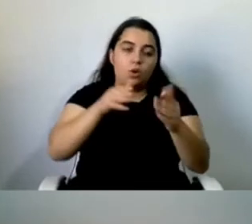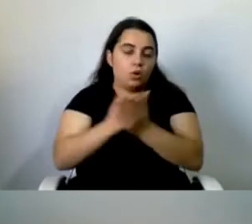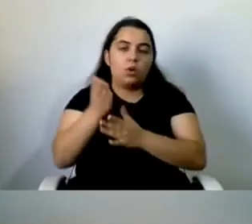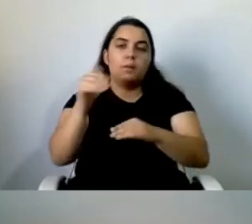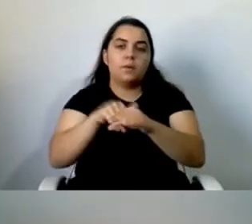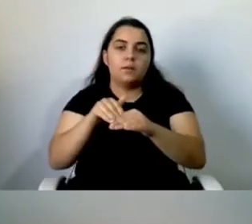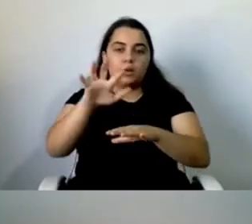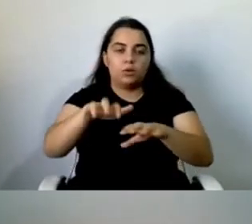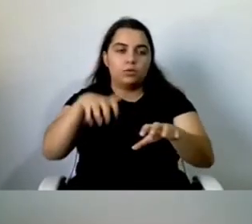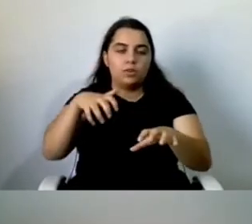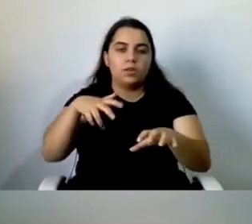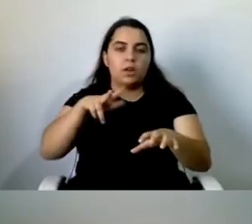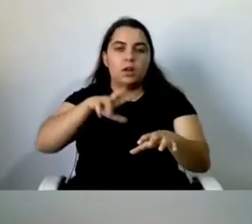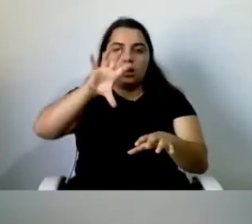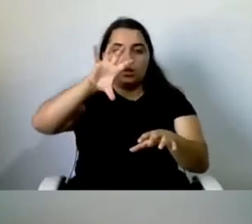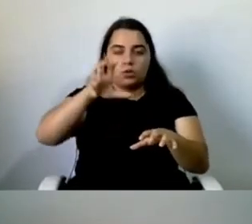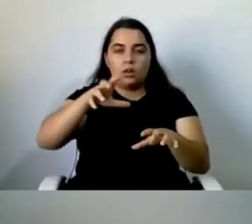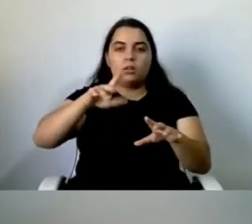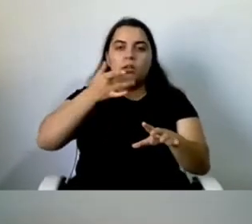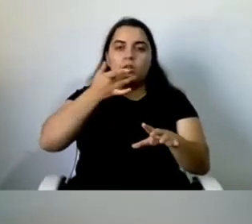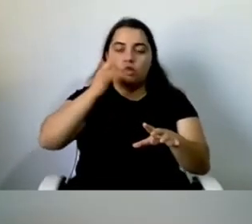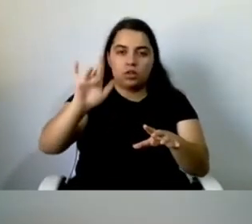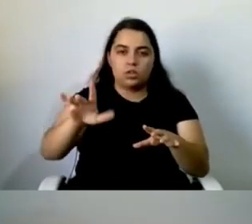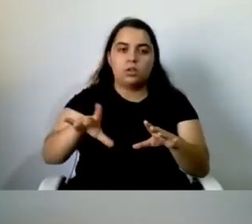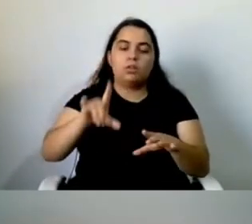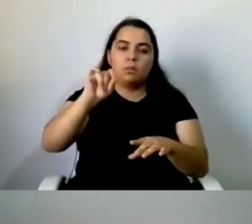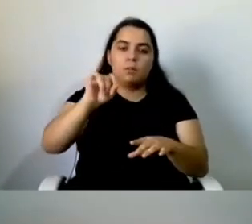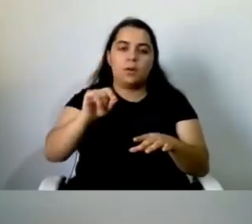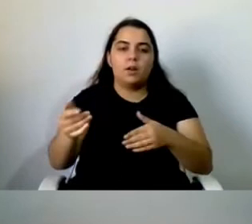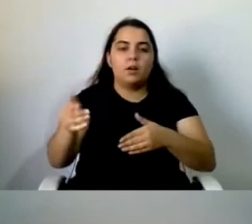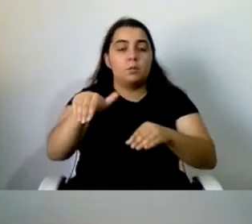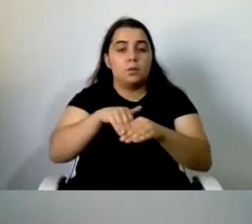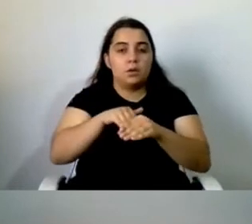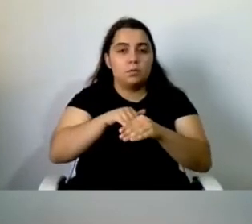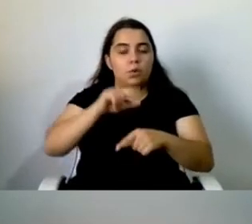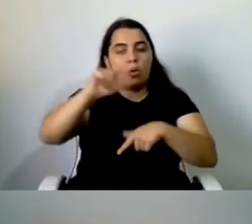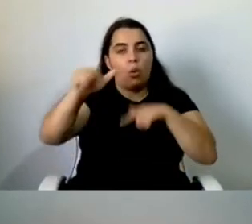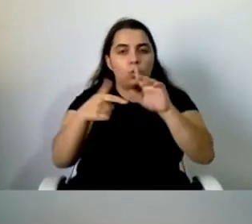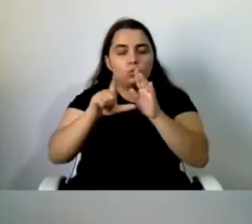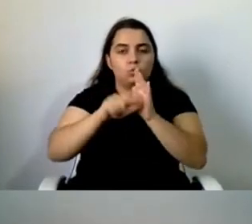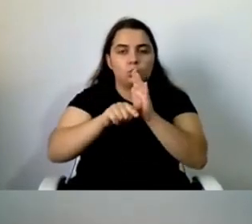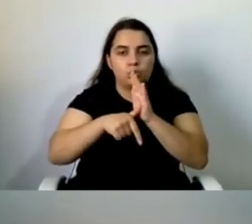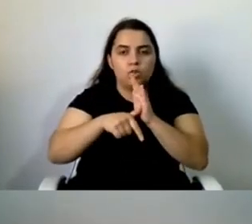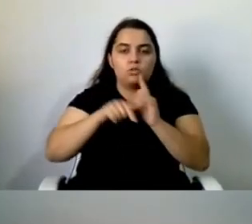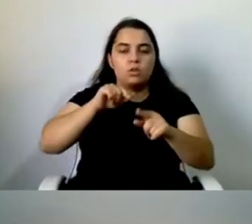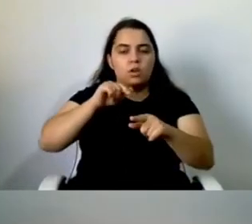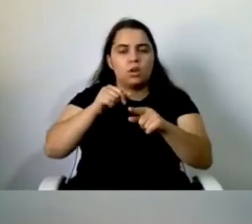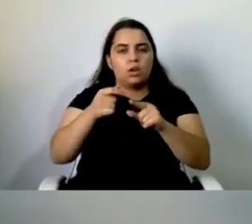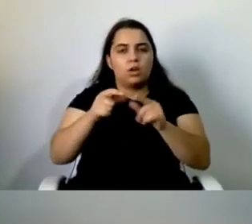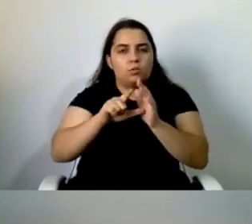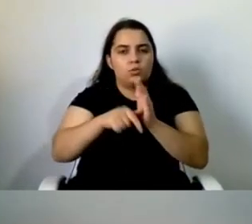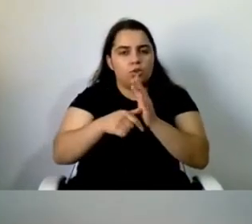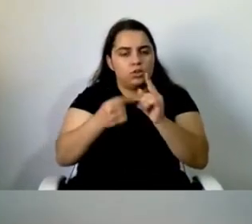e a colaborar em novos projetos inovadores e a incentivar a área da investigação com vários projetos que levem à